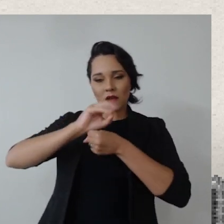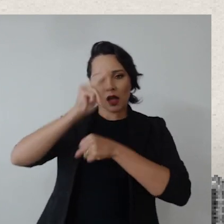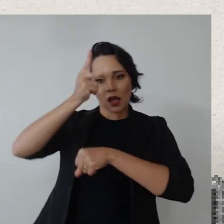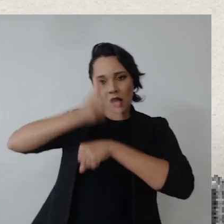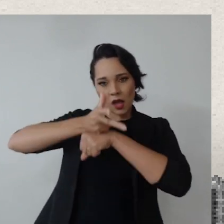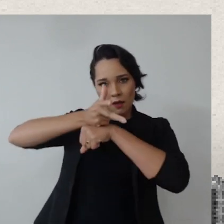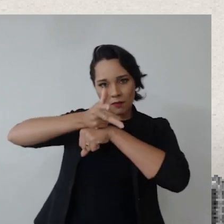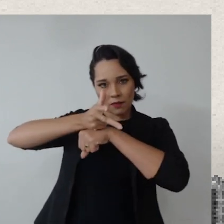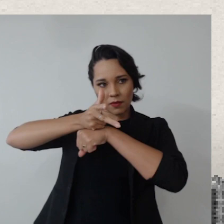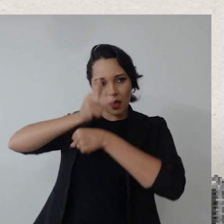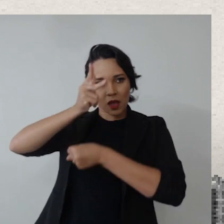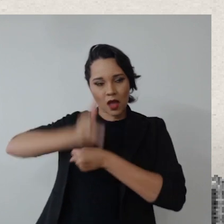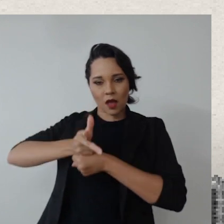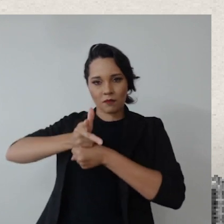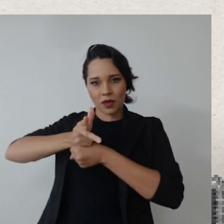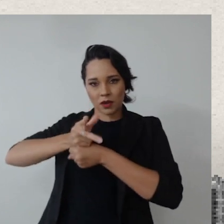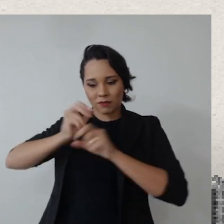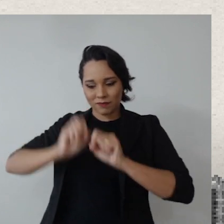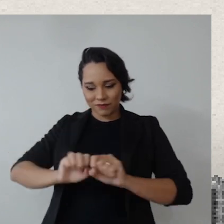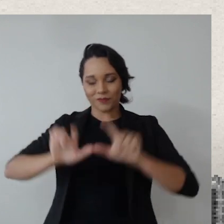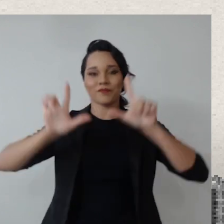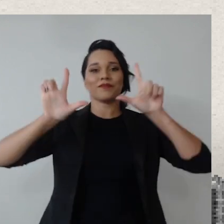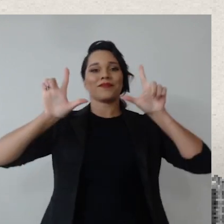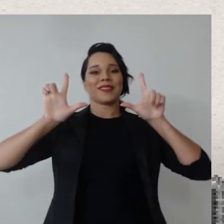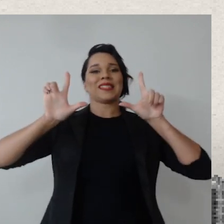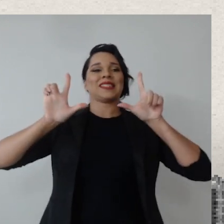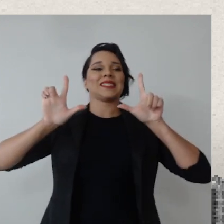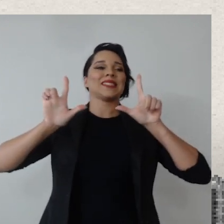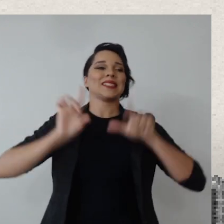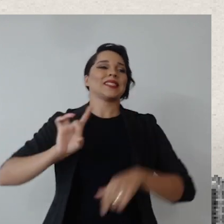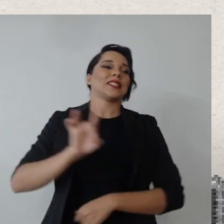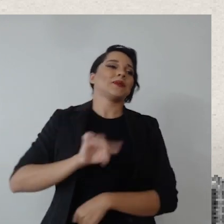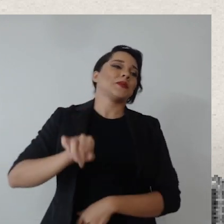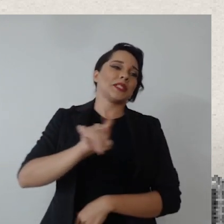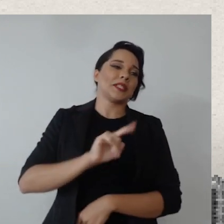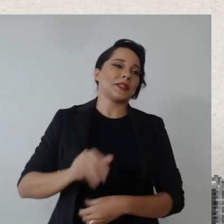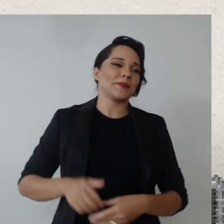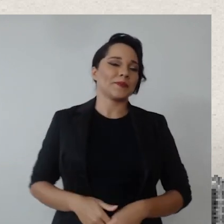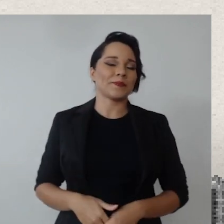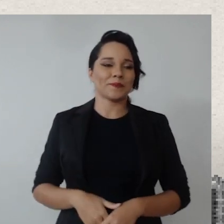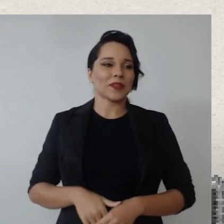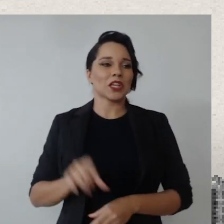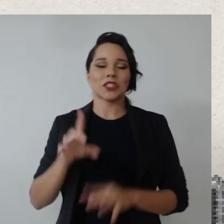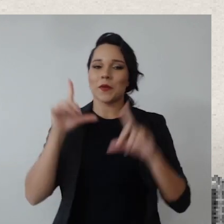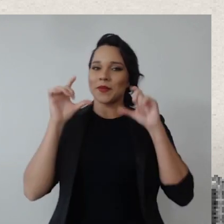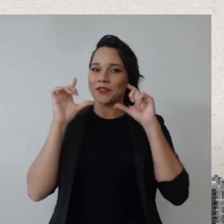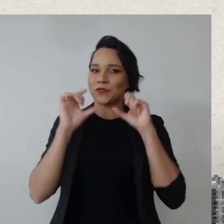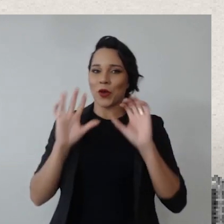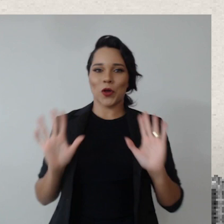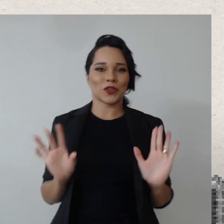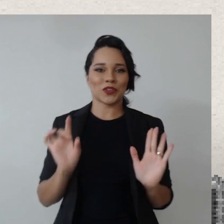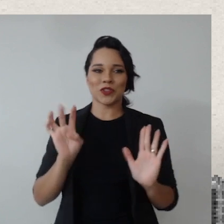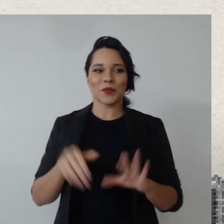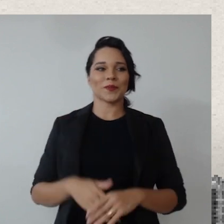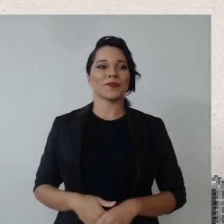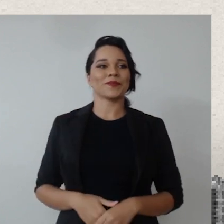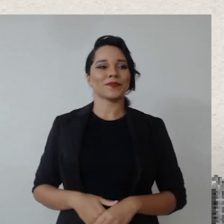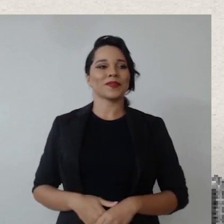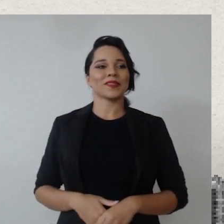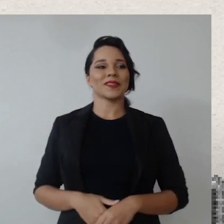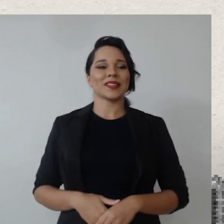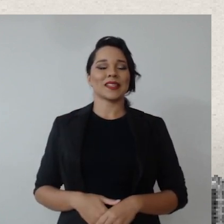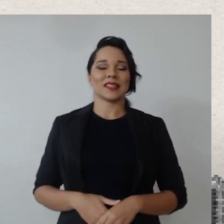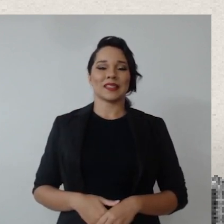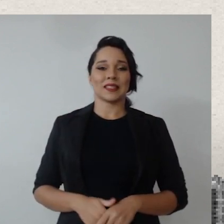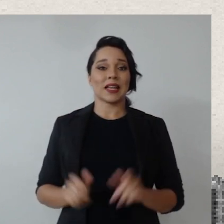câmeras. Não, fiquem à vontade, quem tiver... Para quem puder. Não tem o nível de conforto, você também não precisa, só para tirar uma foto para registrar.